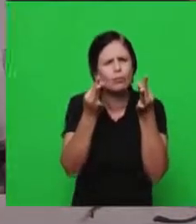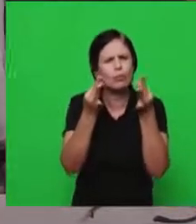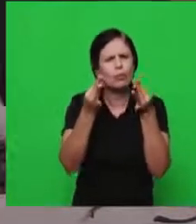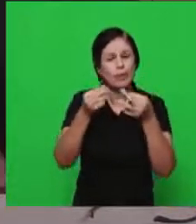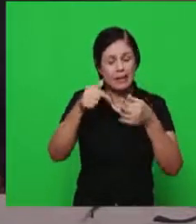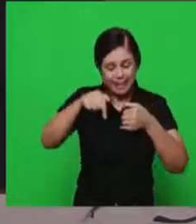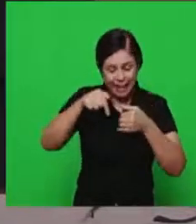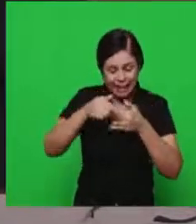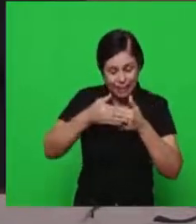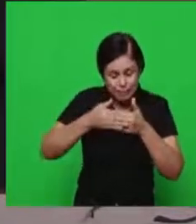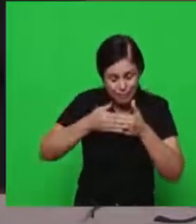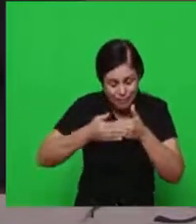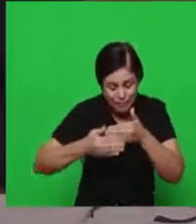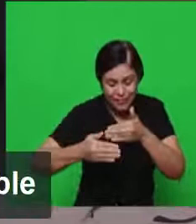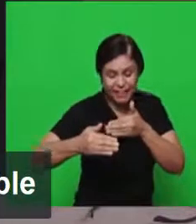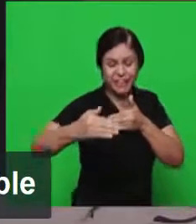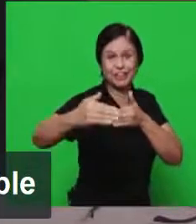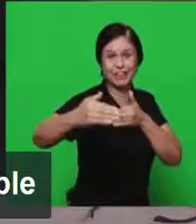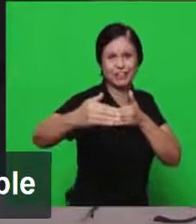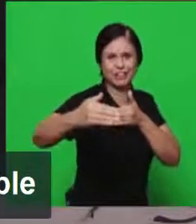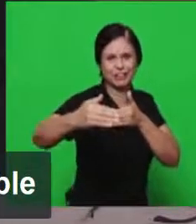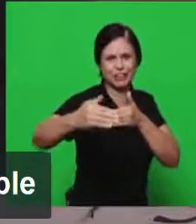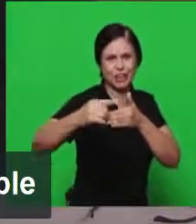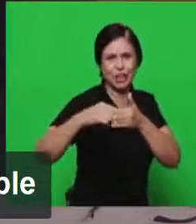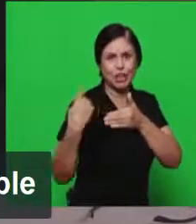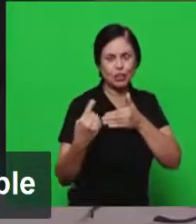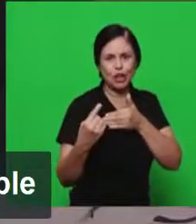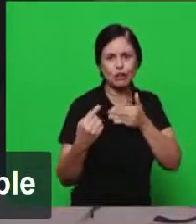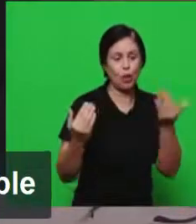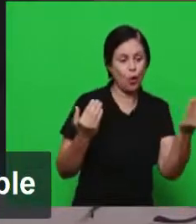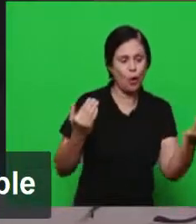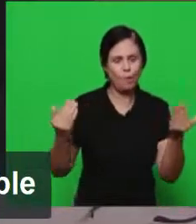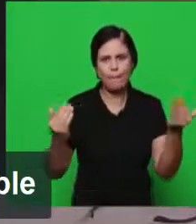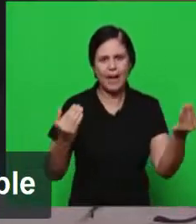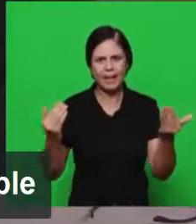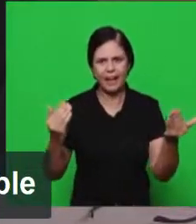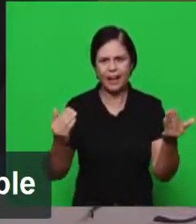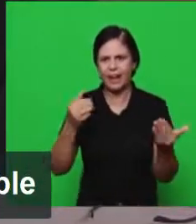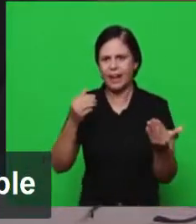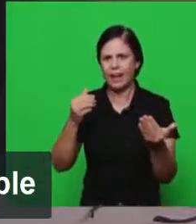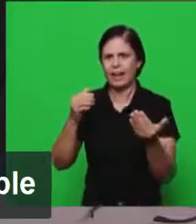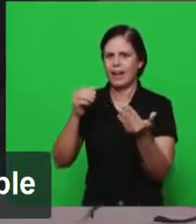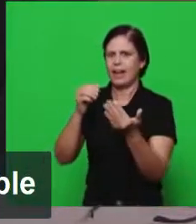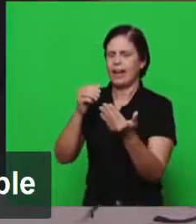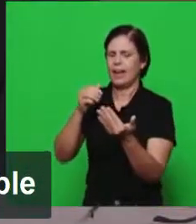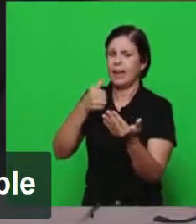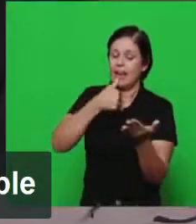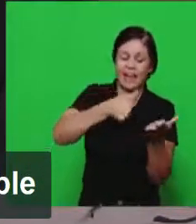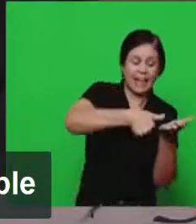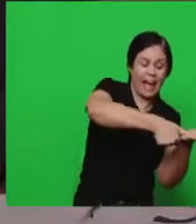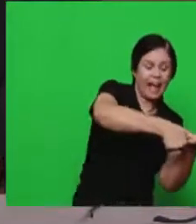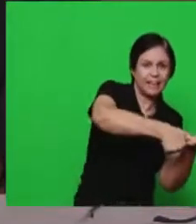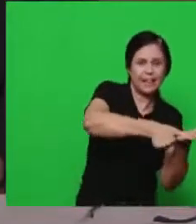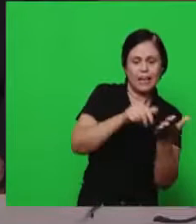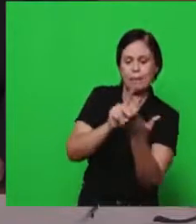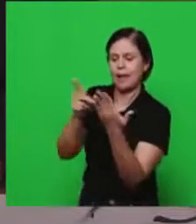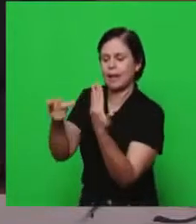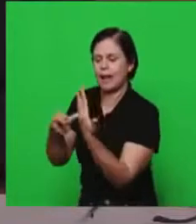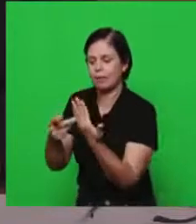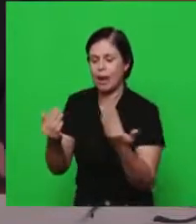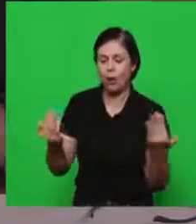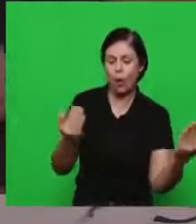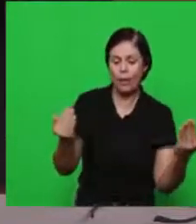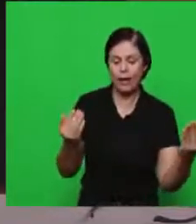nós vamos comparar carta por carta com cada carta com cada parábola por que